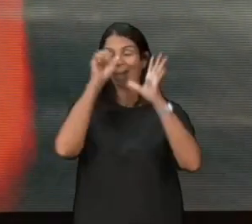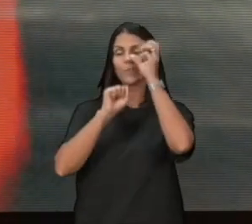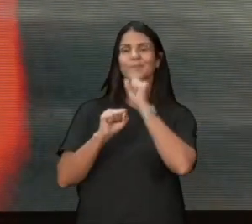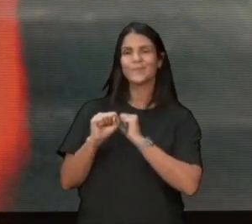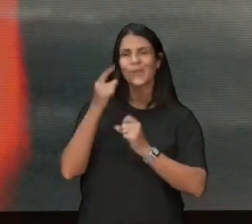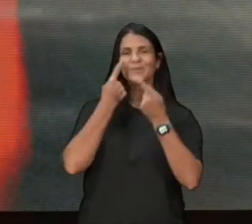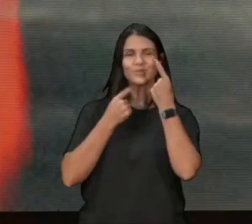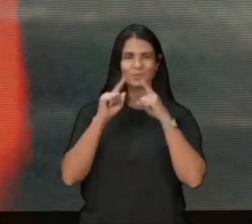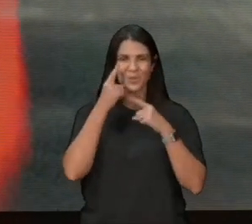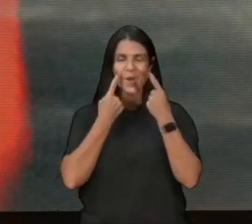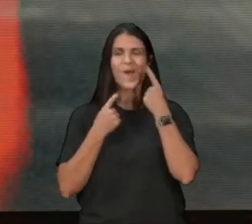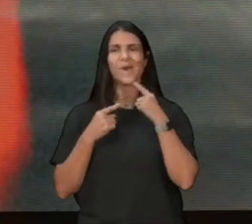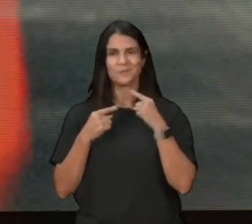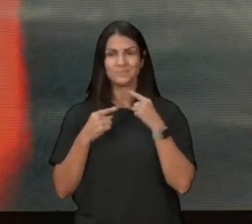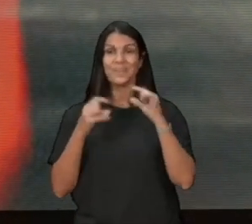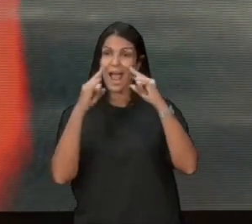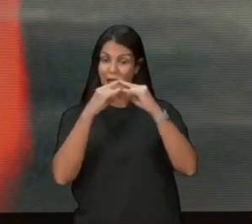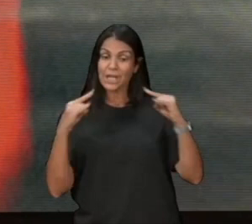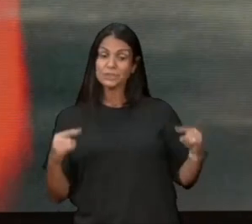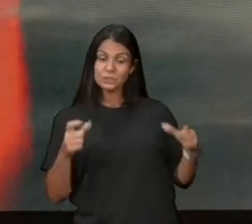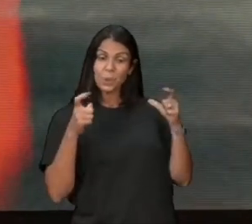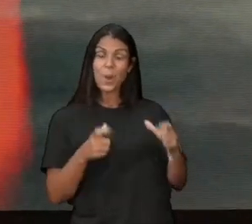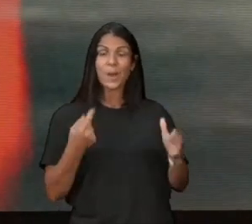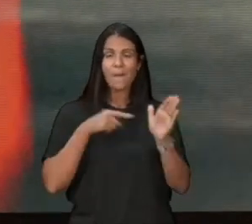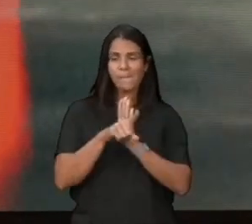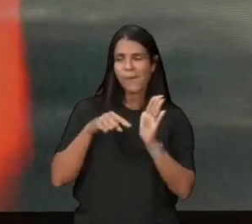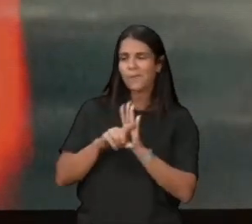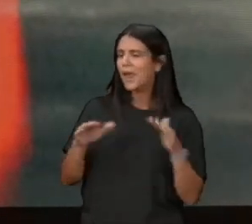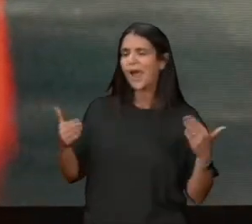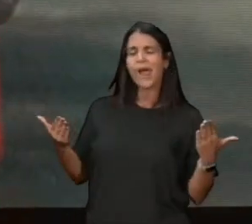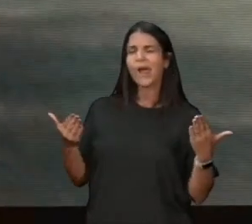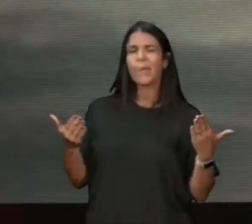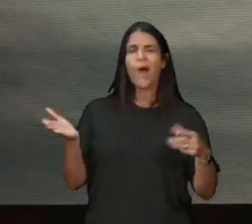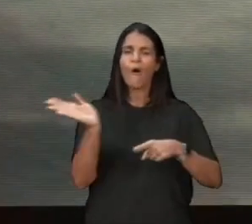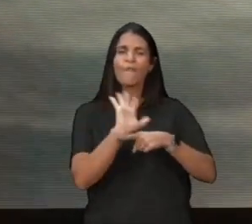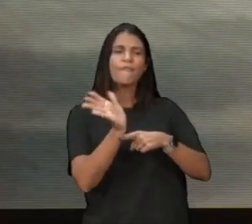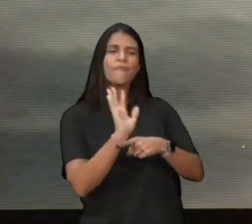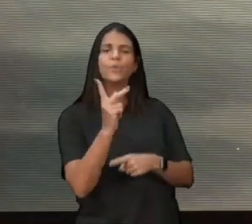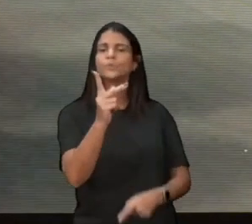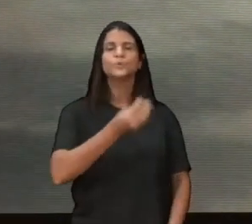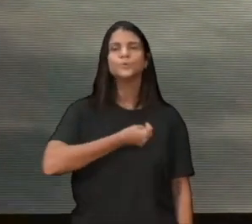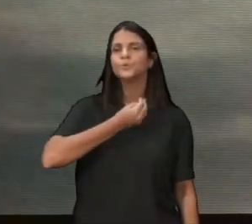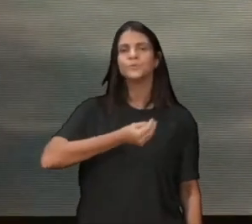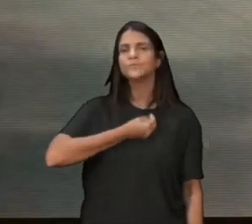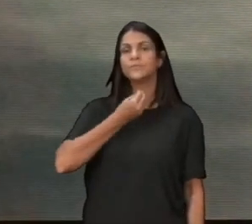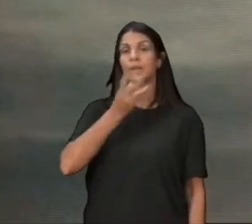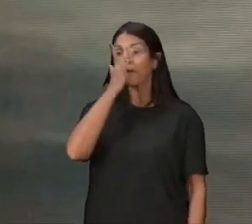e a gente estava lá, no retiro, e a gente estava fazendo, uma pergunta, qual o filme da sua vida, e cada pessoa respondia,